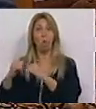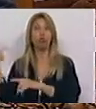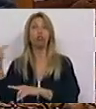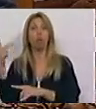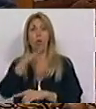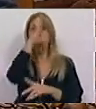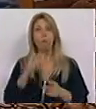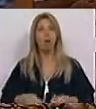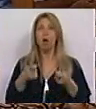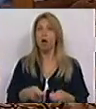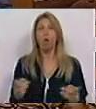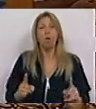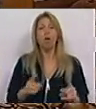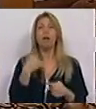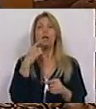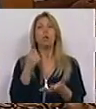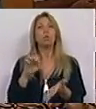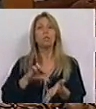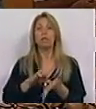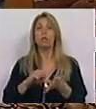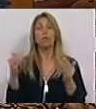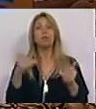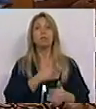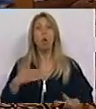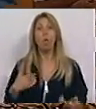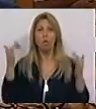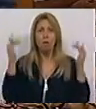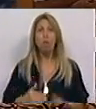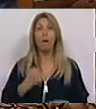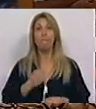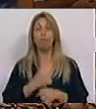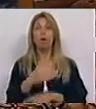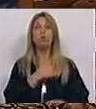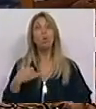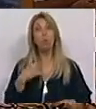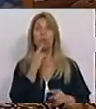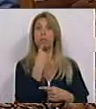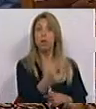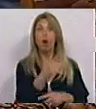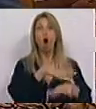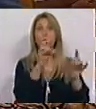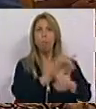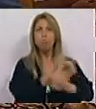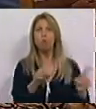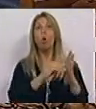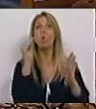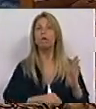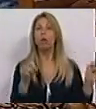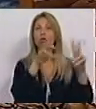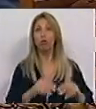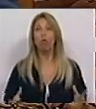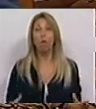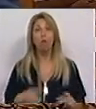nos centros de saúde, reduziu a contratação de profissionais de saúde e proibiu os hospitais de contratar. Milhares de profissionais de saúde,